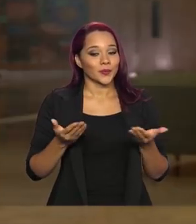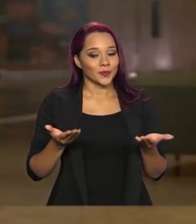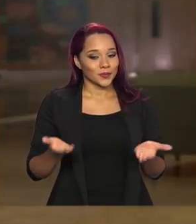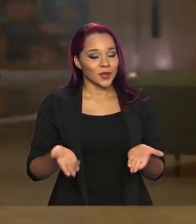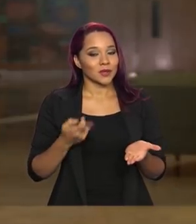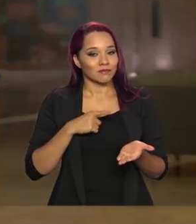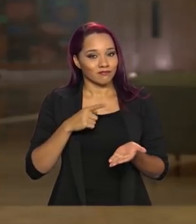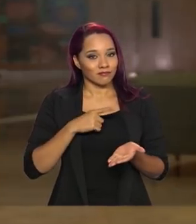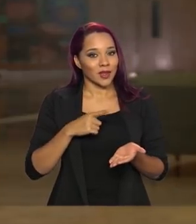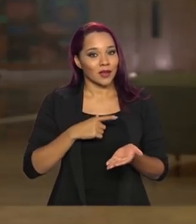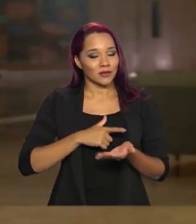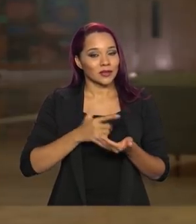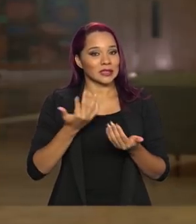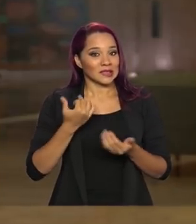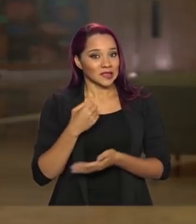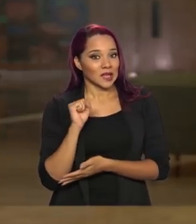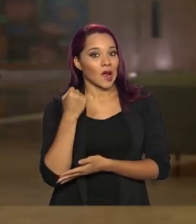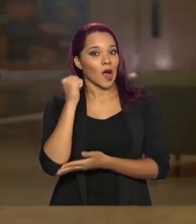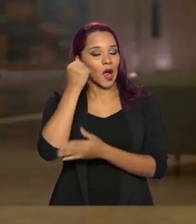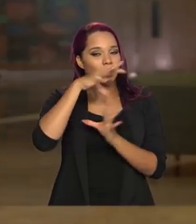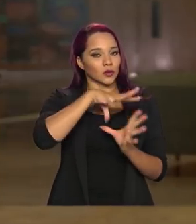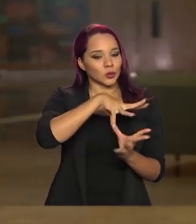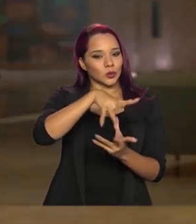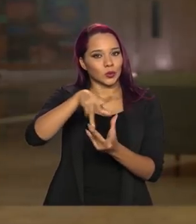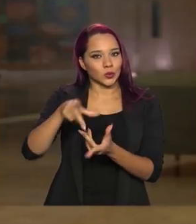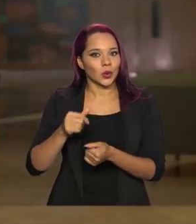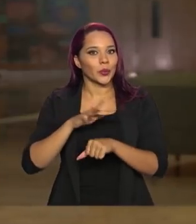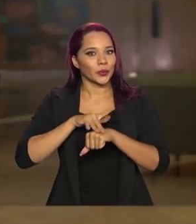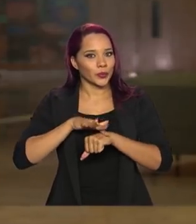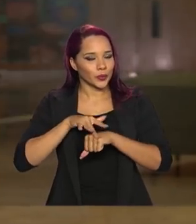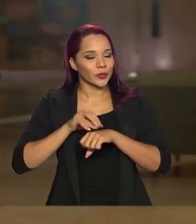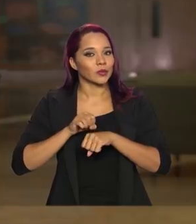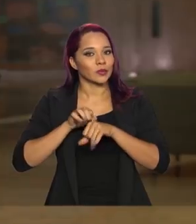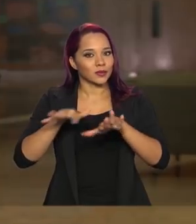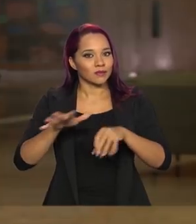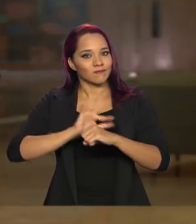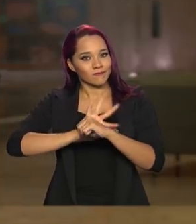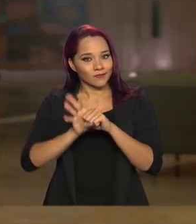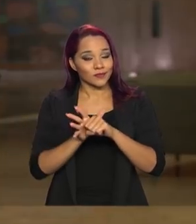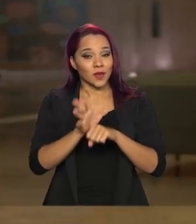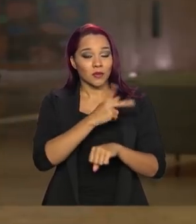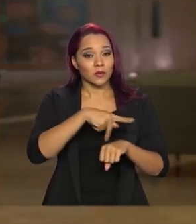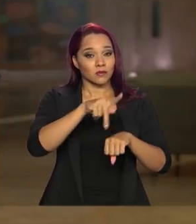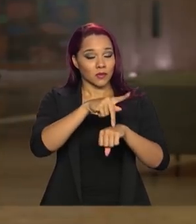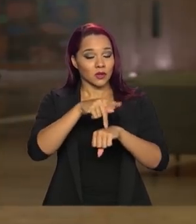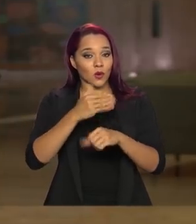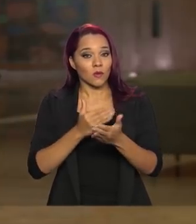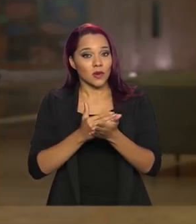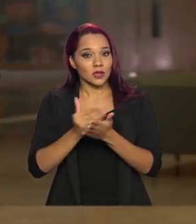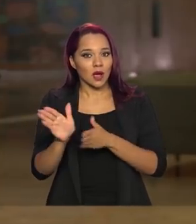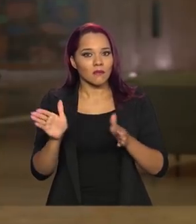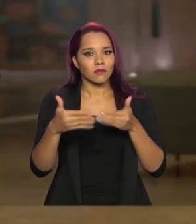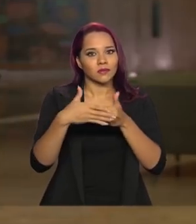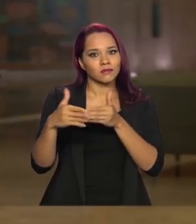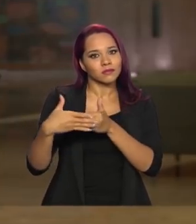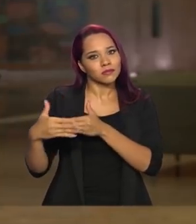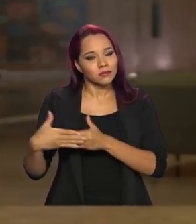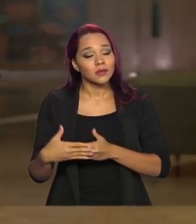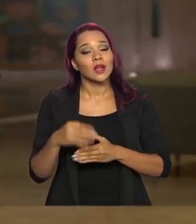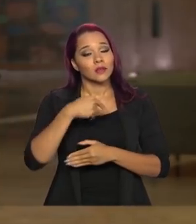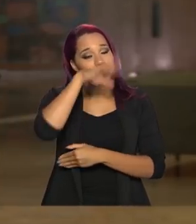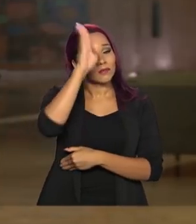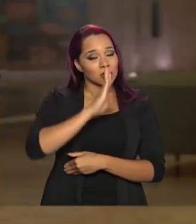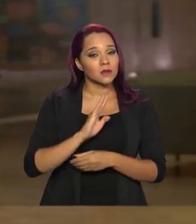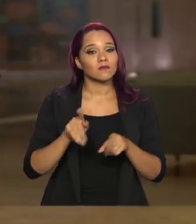houve o agravamento a nível mundial dessa pandemia do coronavírus, vários países passaram a fechar suas fronteiras, o Brasil entre